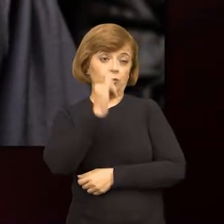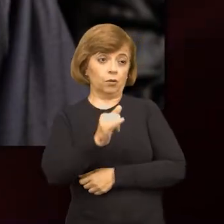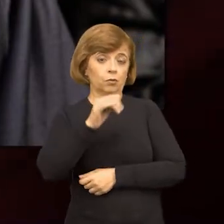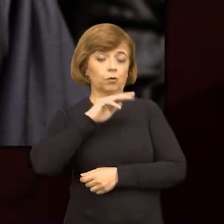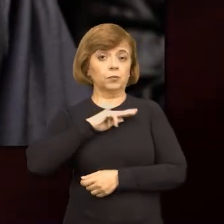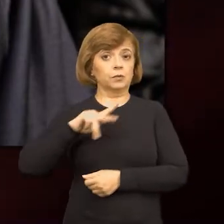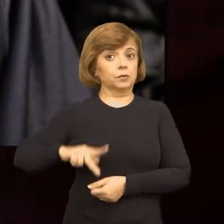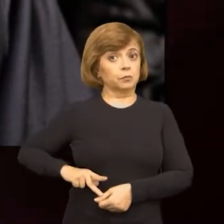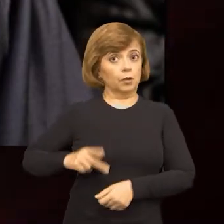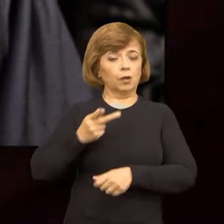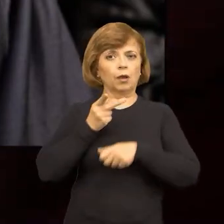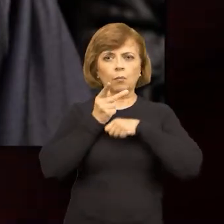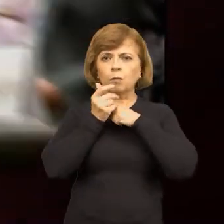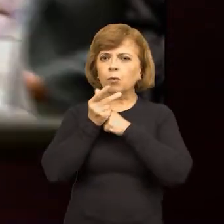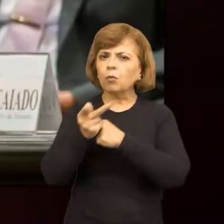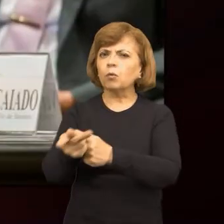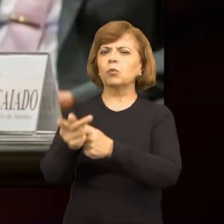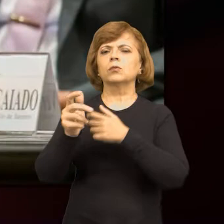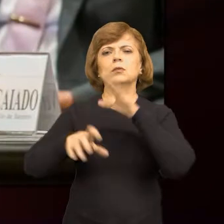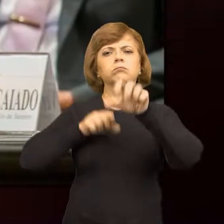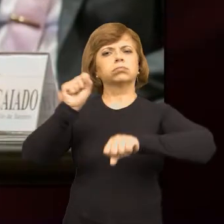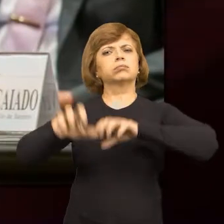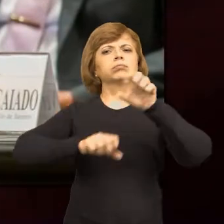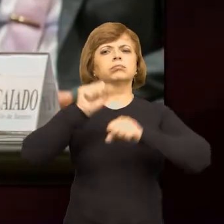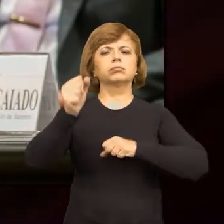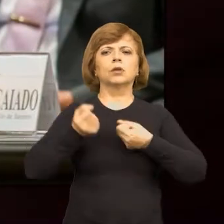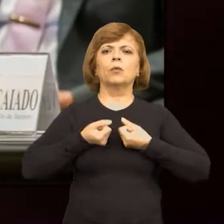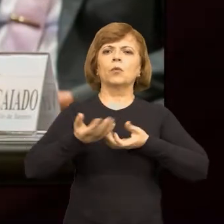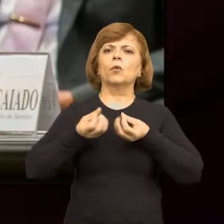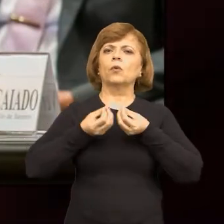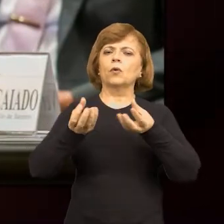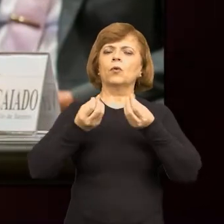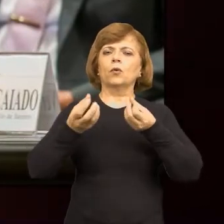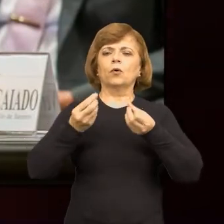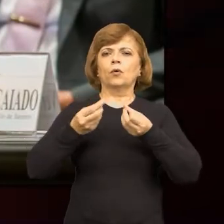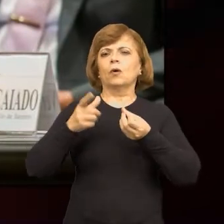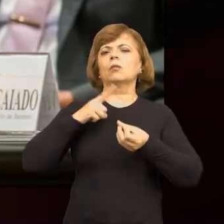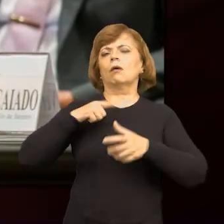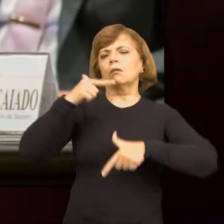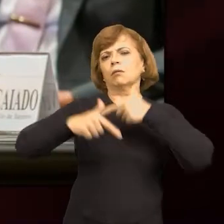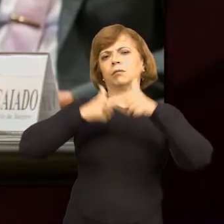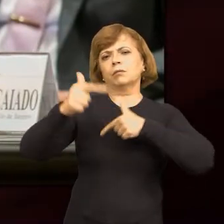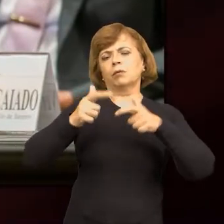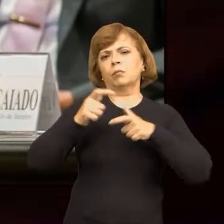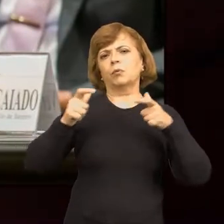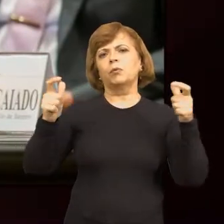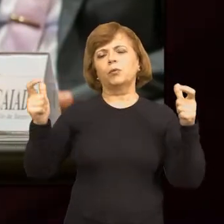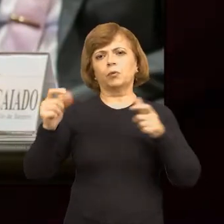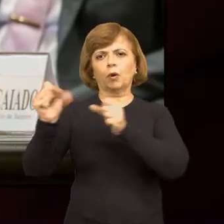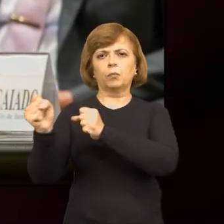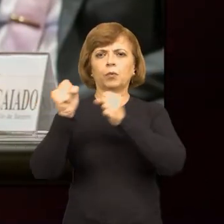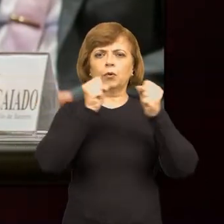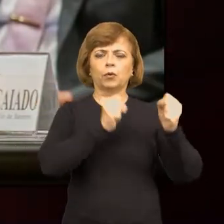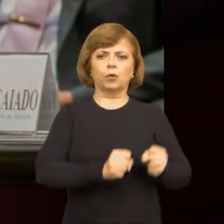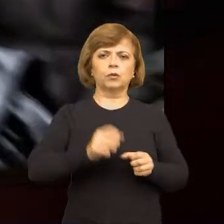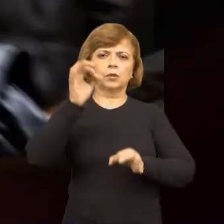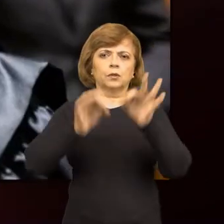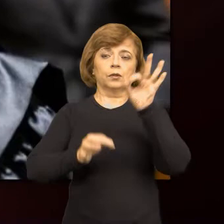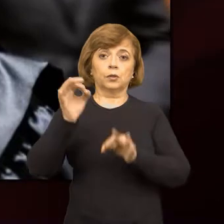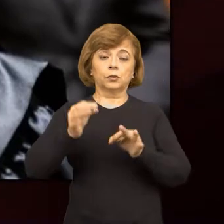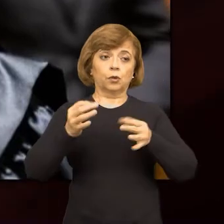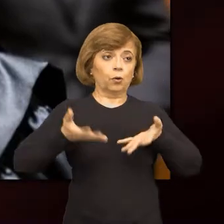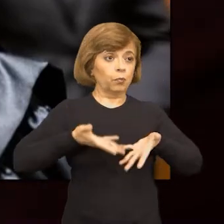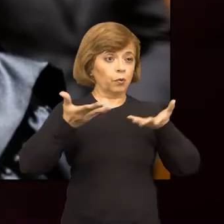Público vem buscando contribuir com a redução do quantitativo de demandas levadas ao Poder Judiciário, ao